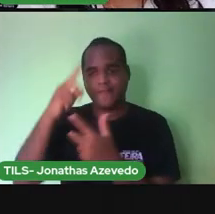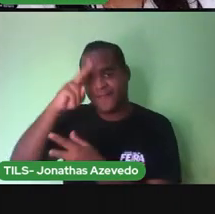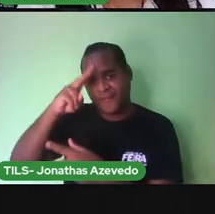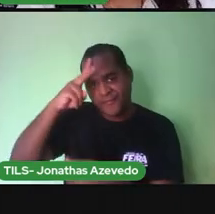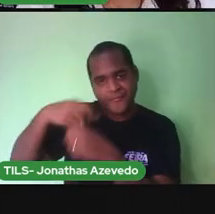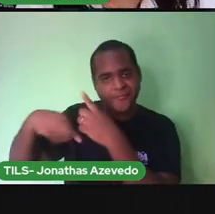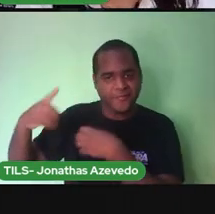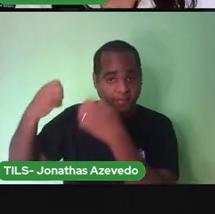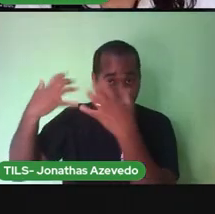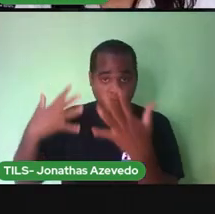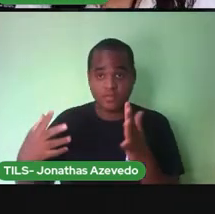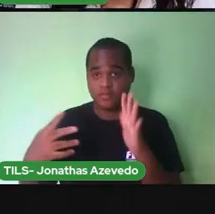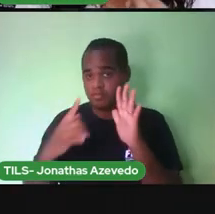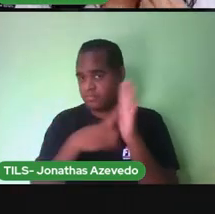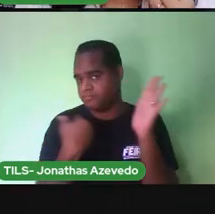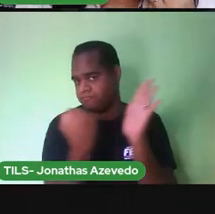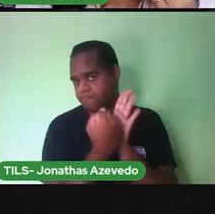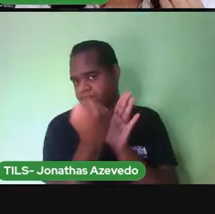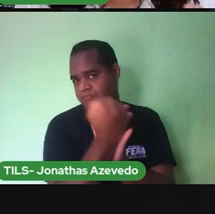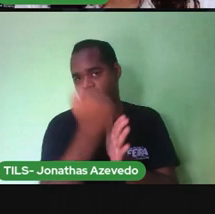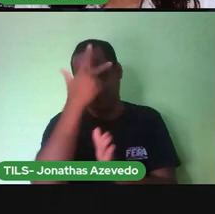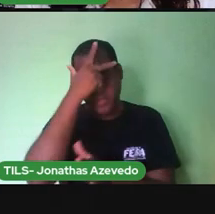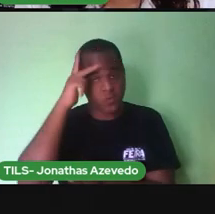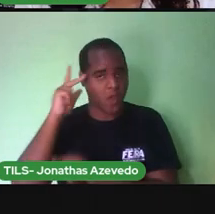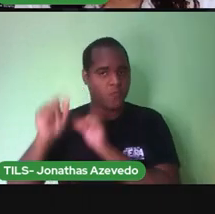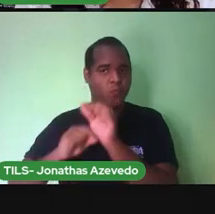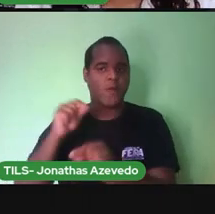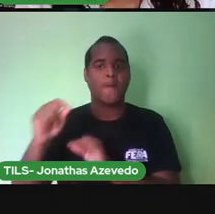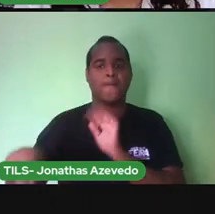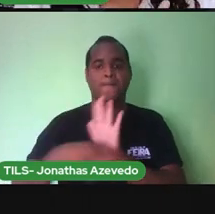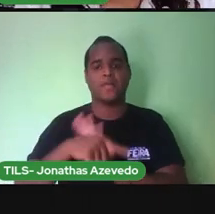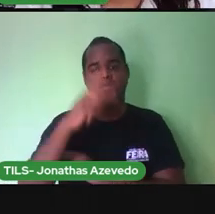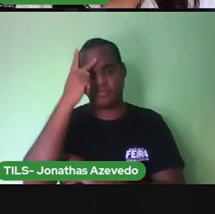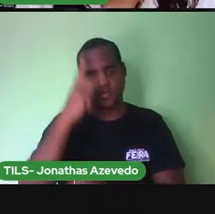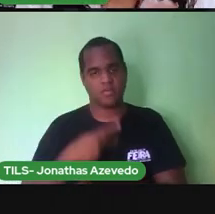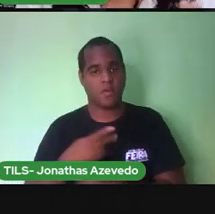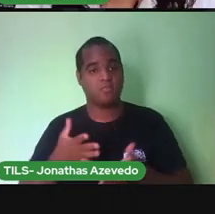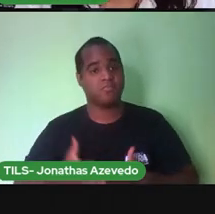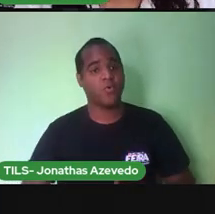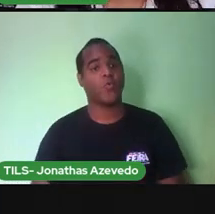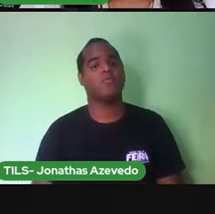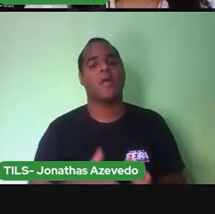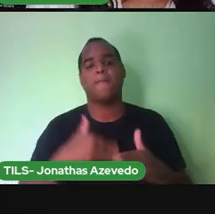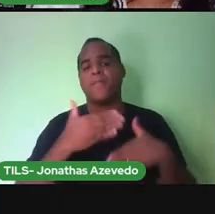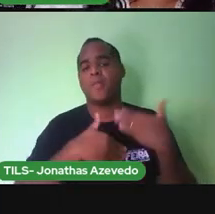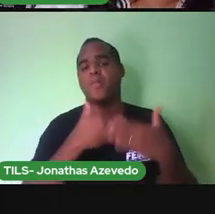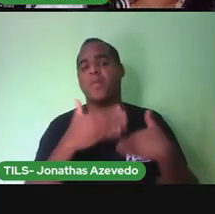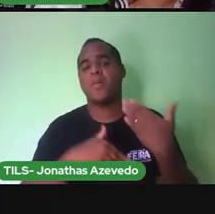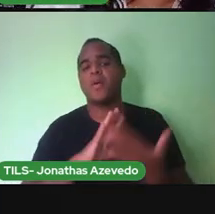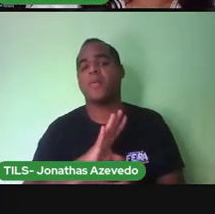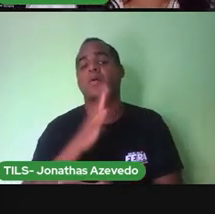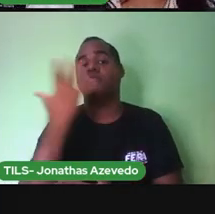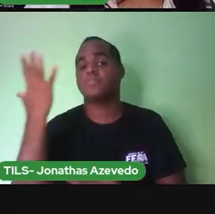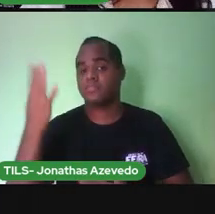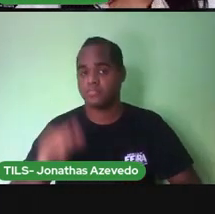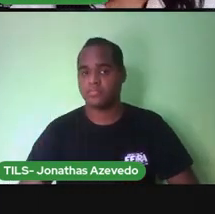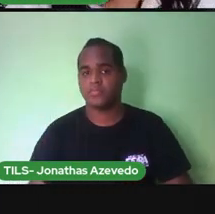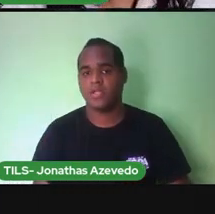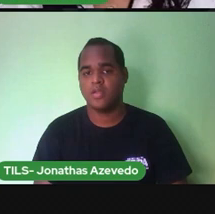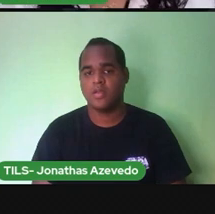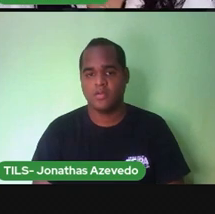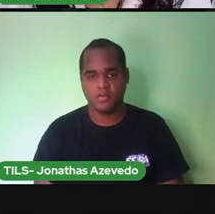recordação e nos mais diversos documentos pessoais que vamos adquirindo desde o nosso nascimento.